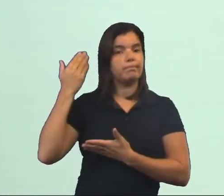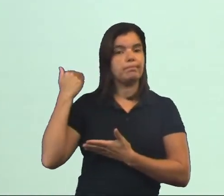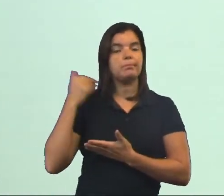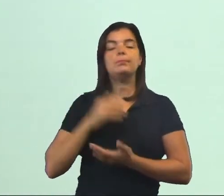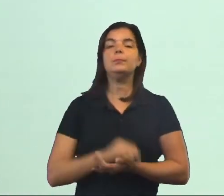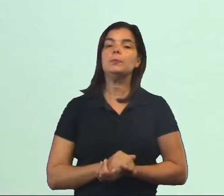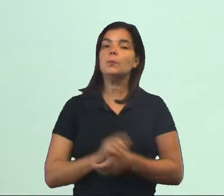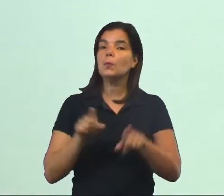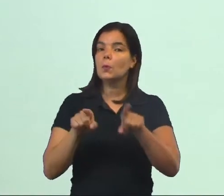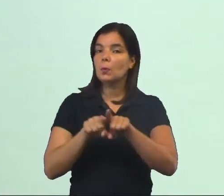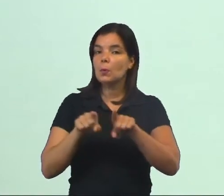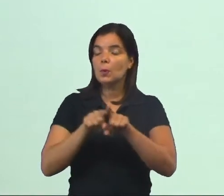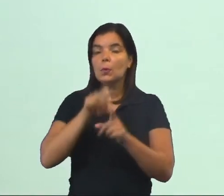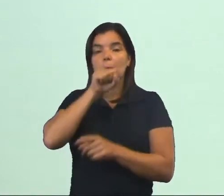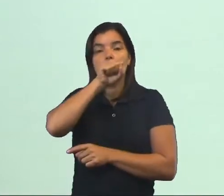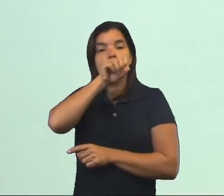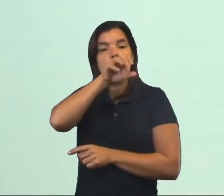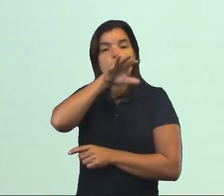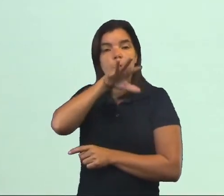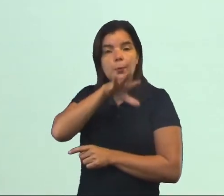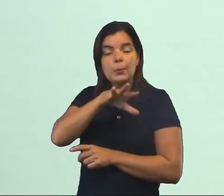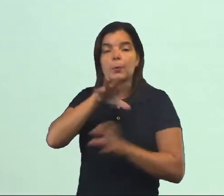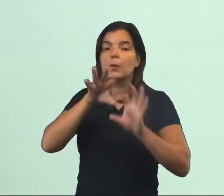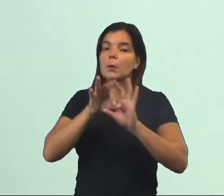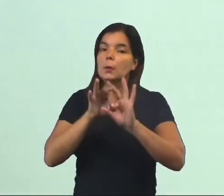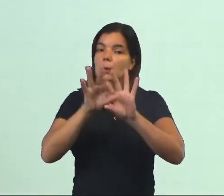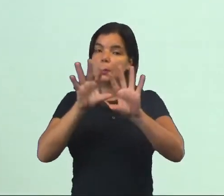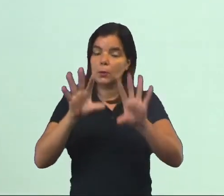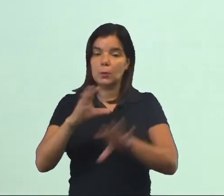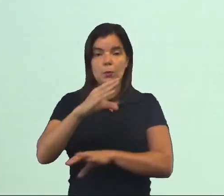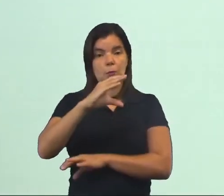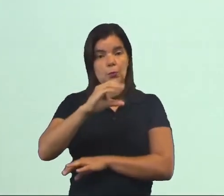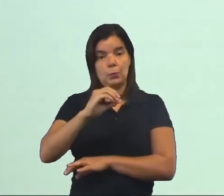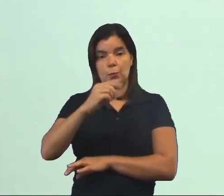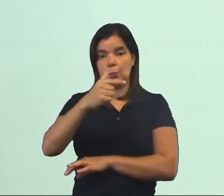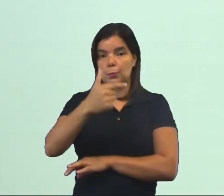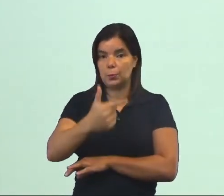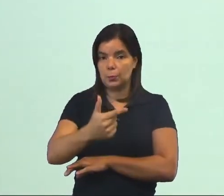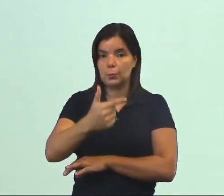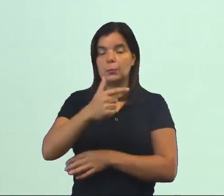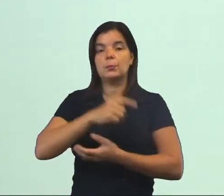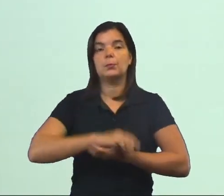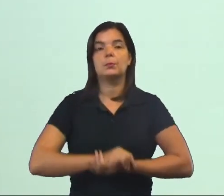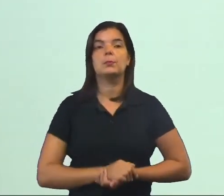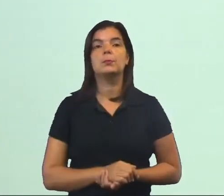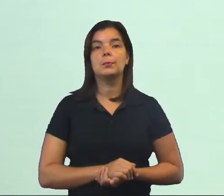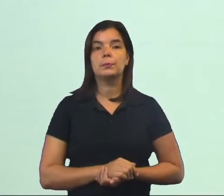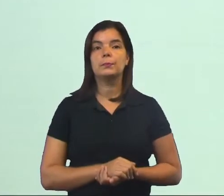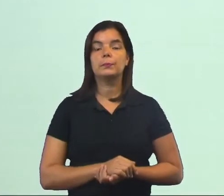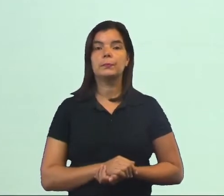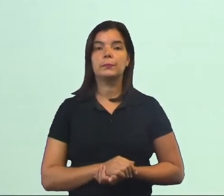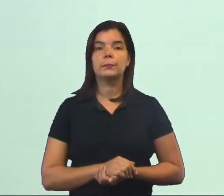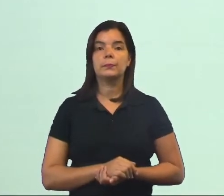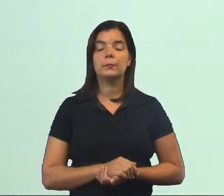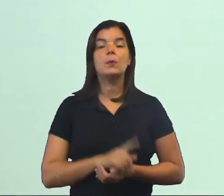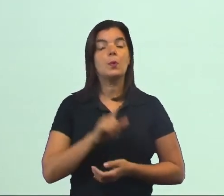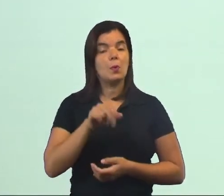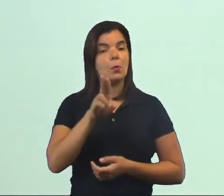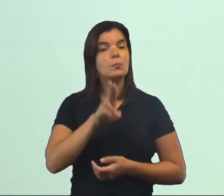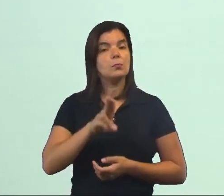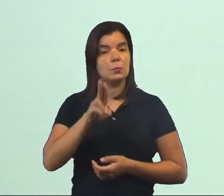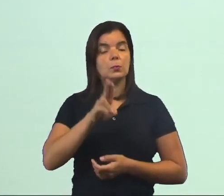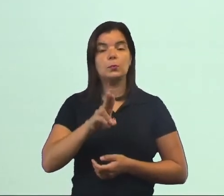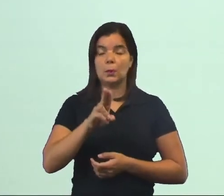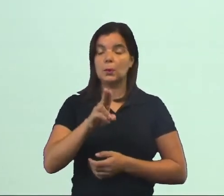E quando nós expiramos, nós eliminamos o gás carbônico. Que é muito utilizado